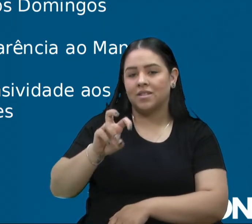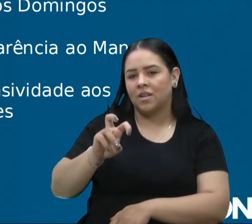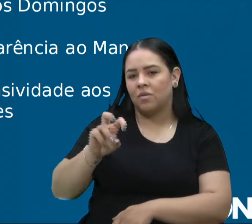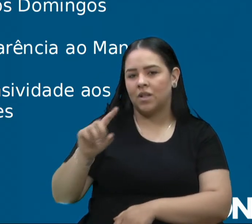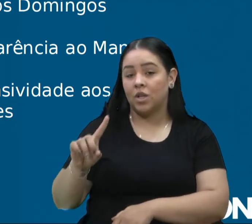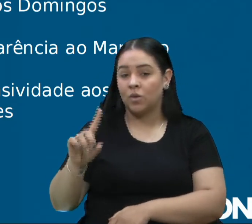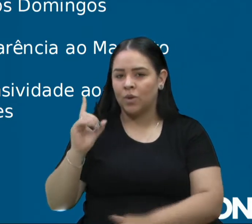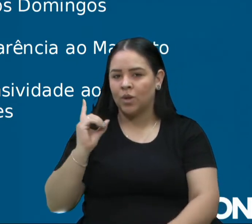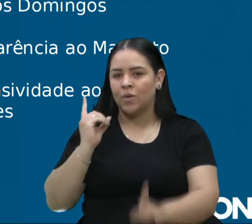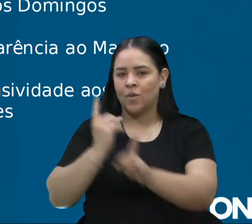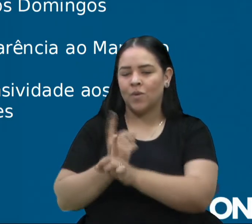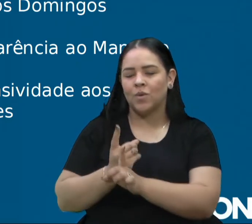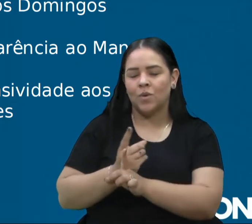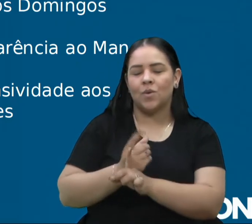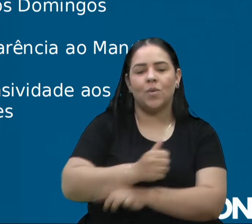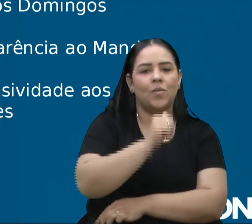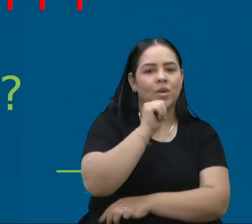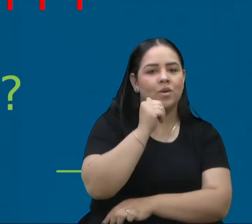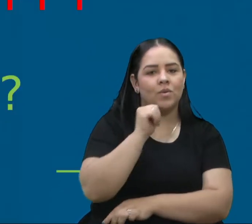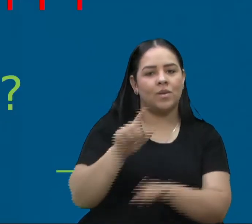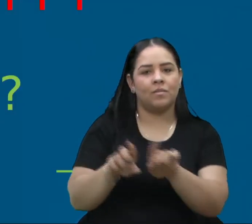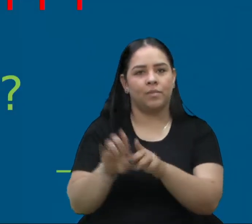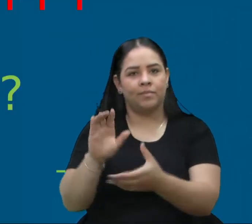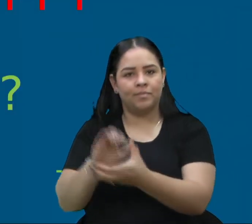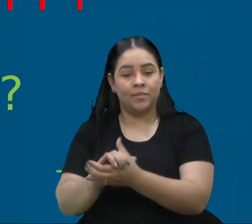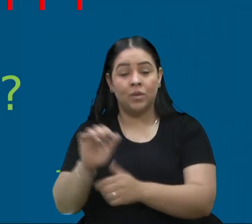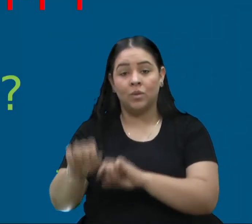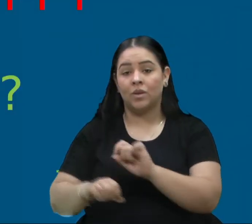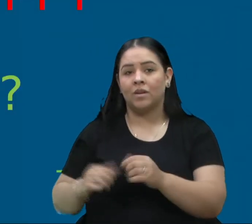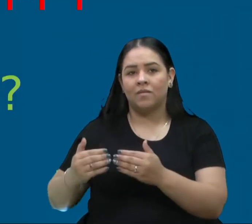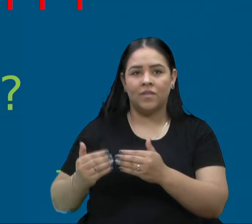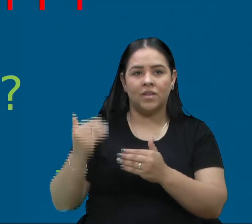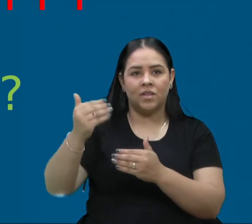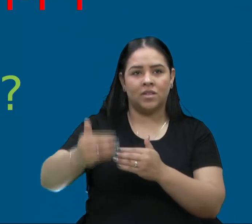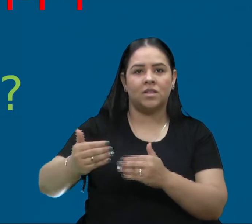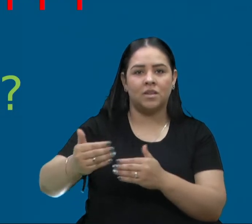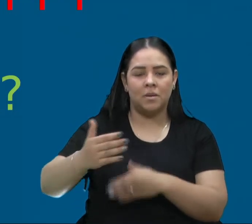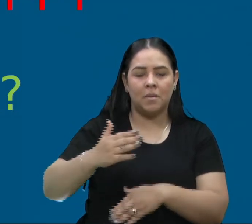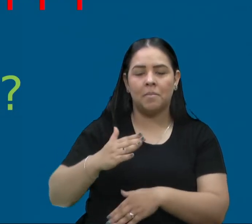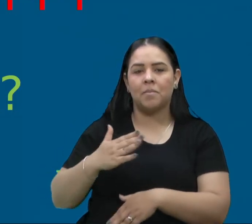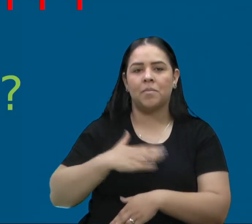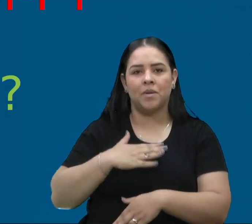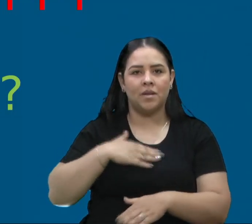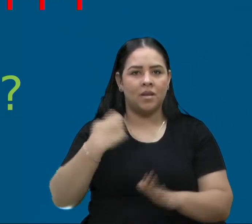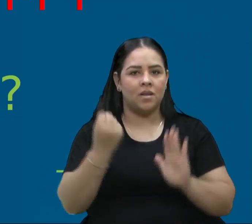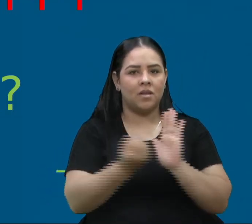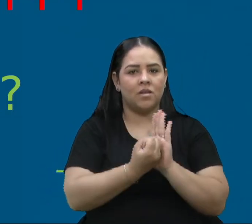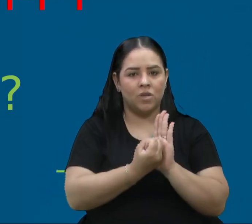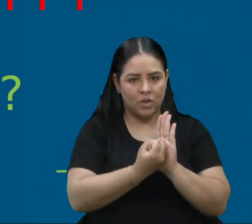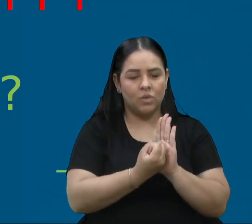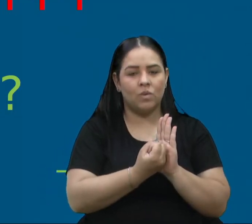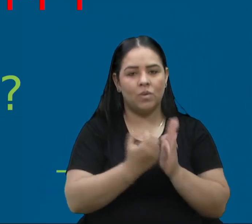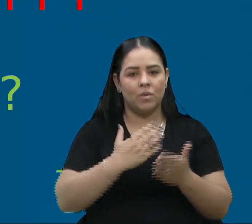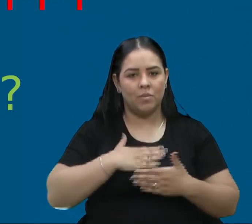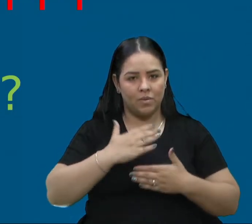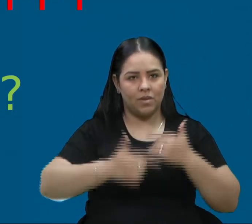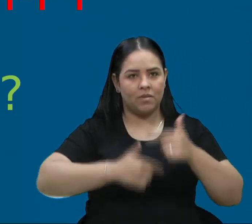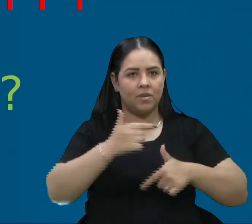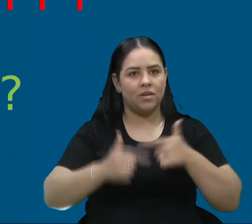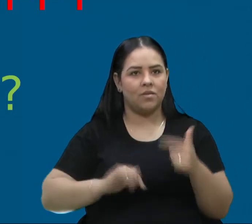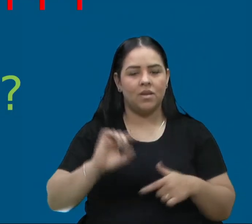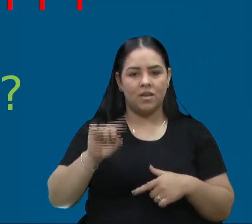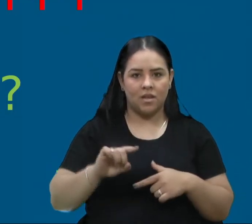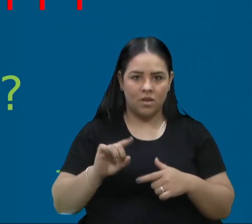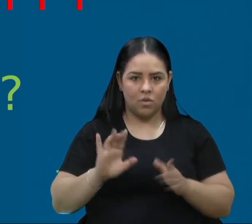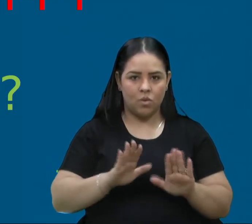e esposa. Indo mais à frente, uma coisa que marcou bastante o meu mandato, é a questão da frente anti-PT. Muita gente,